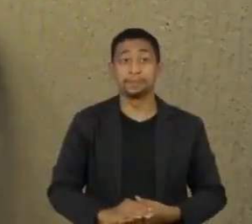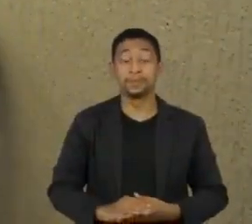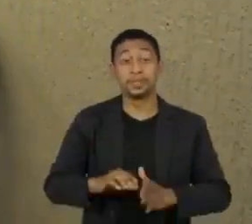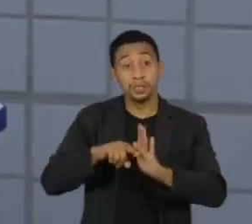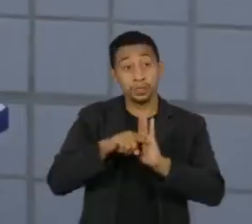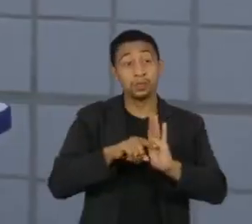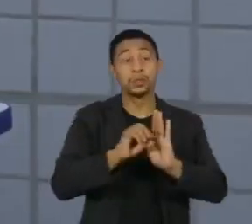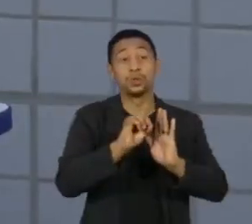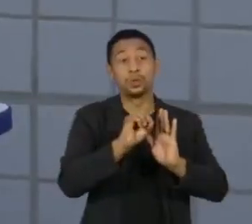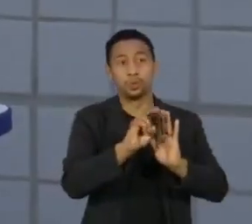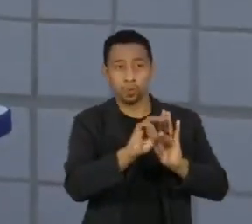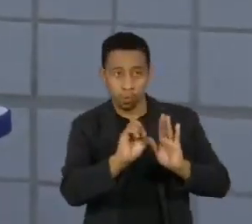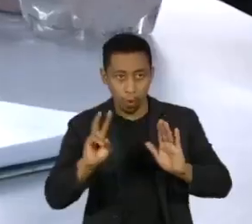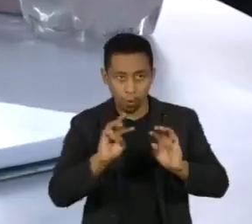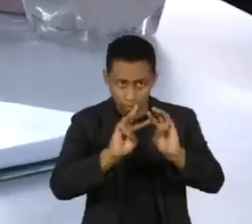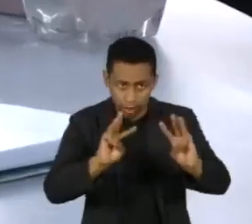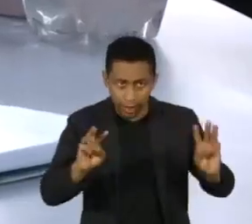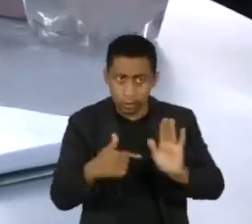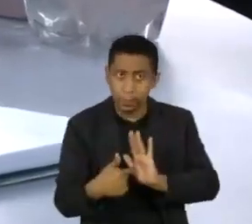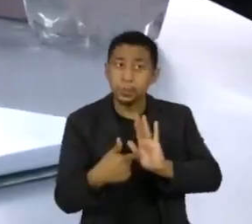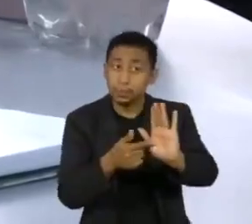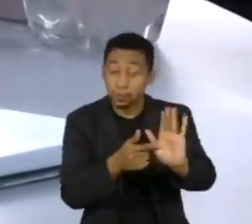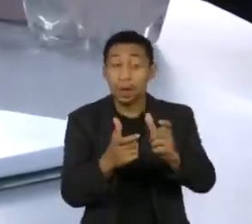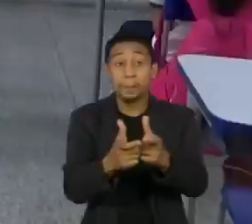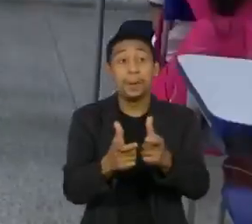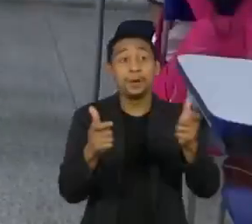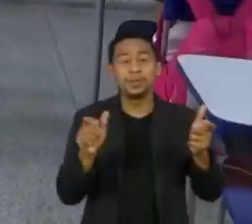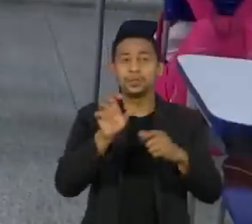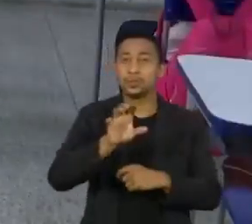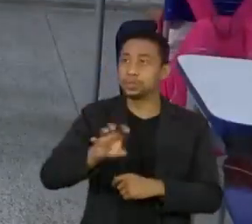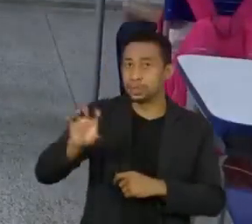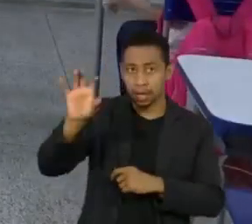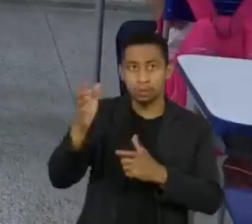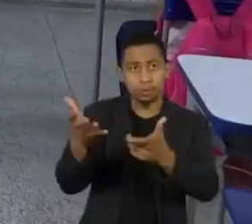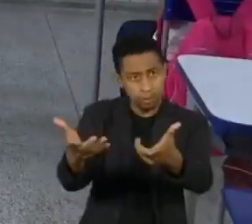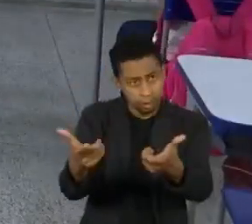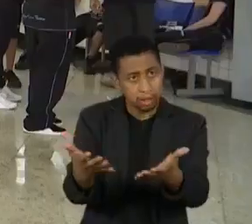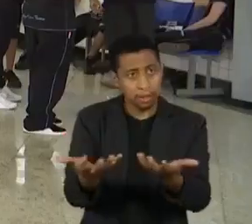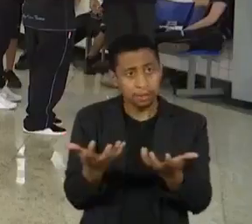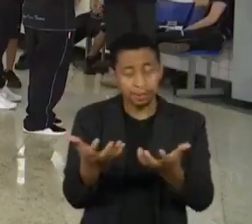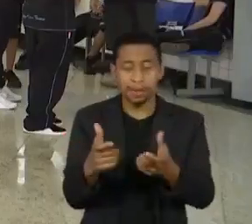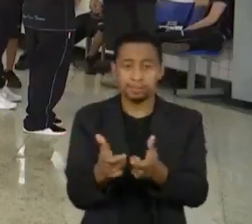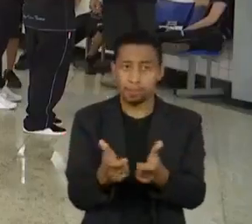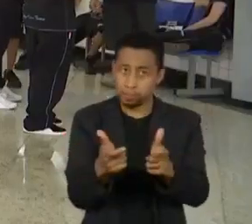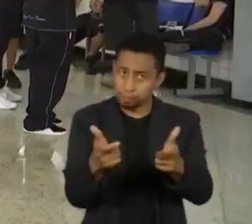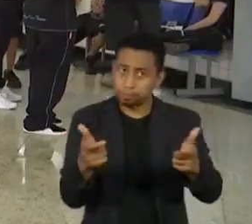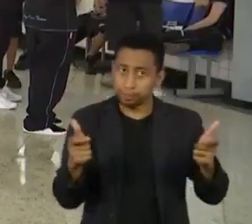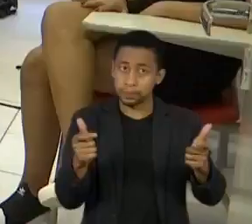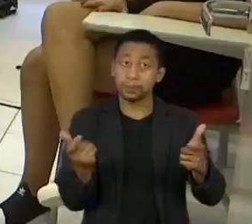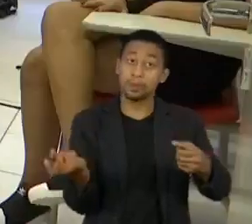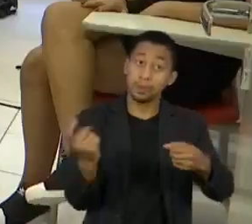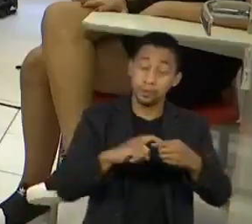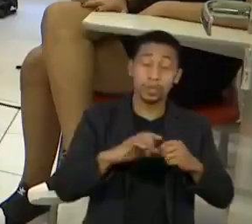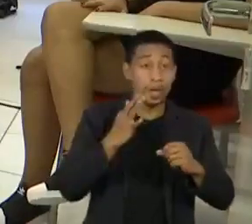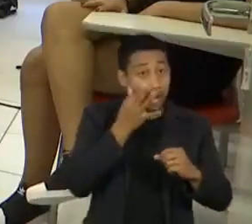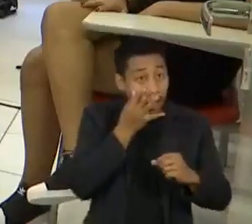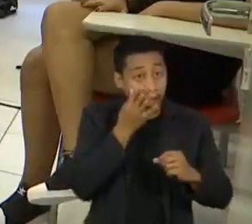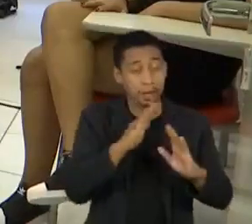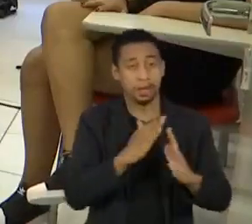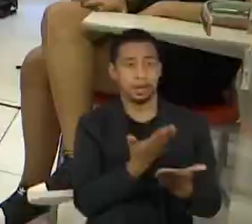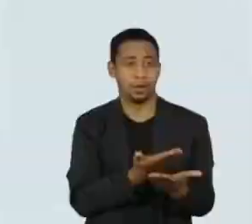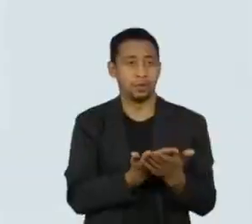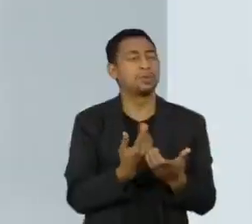levantamento do UOL, alguns estados avaliam que aumentar a presença dos alunos nas escolas é possível por conta da vacinação de